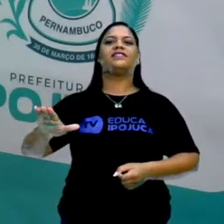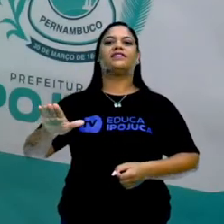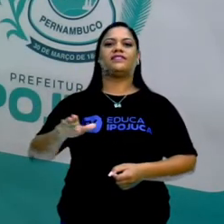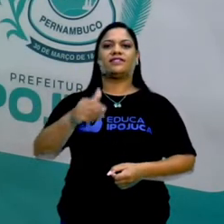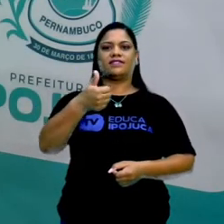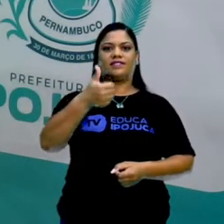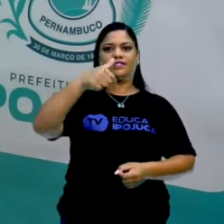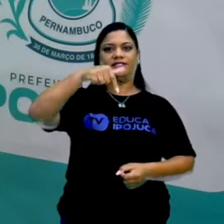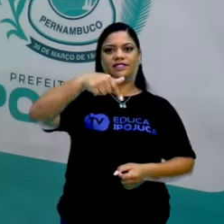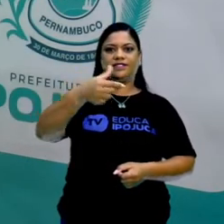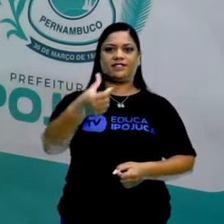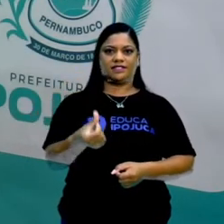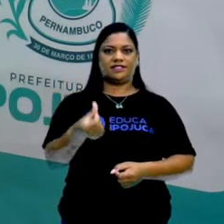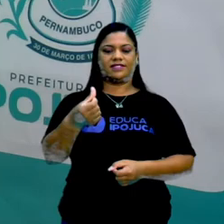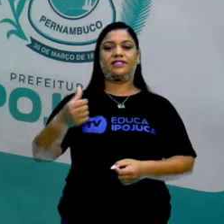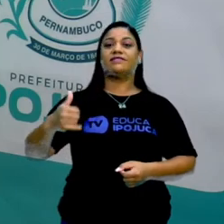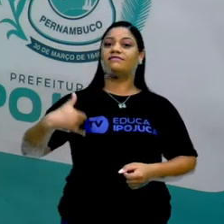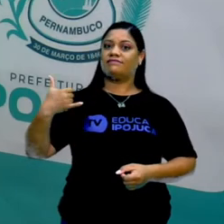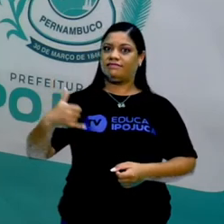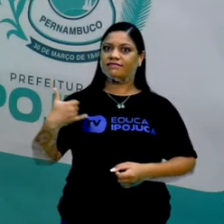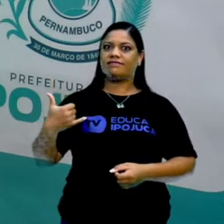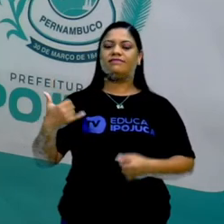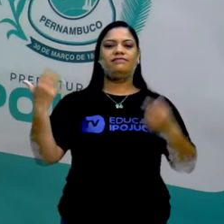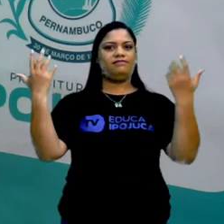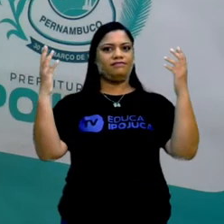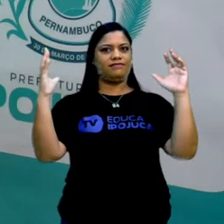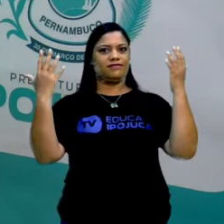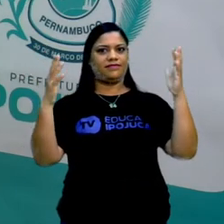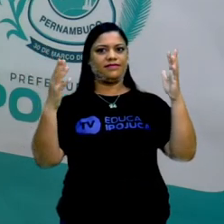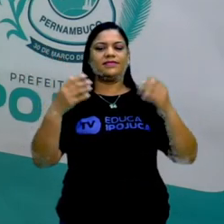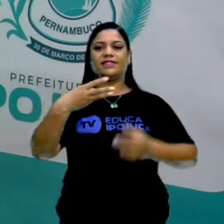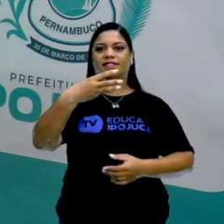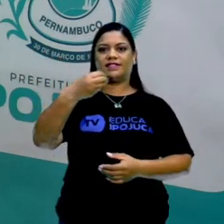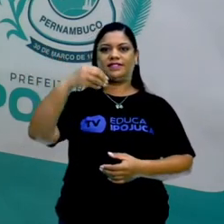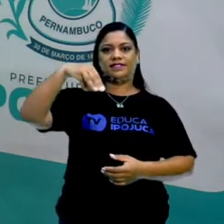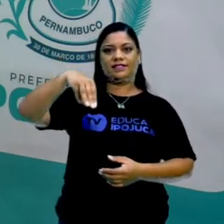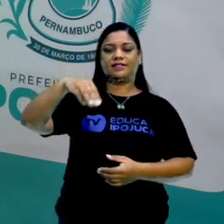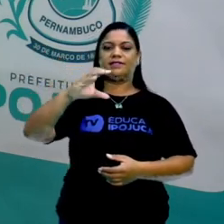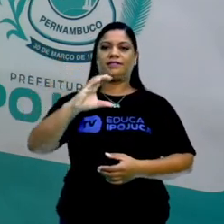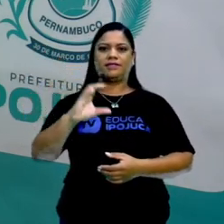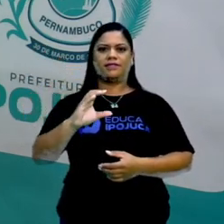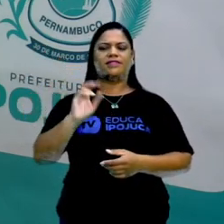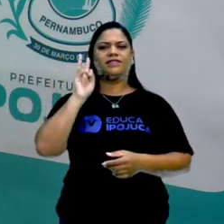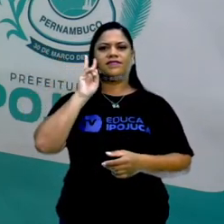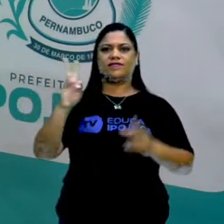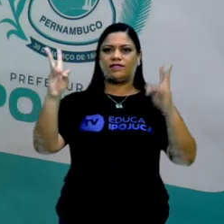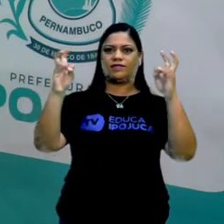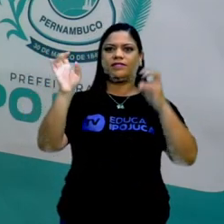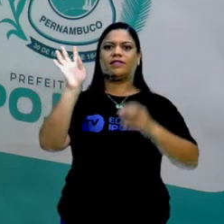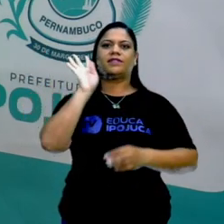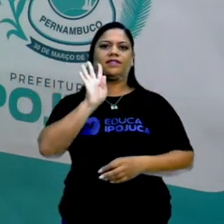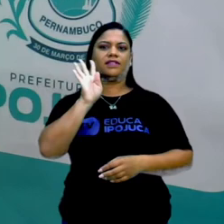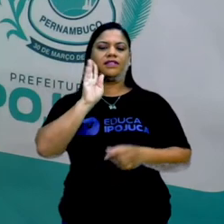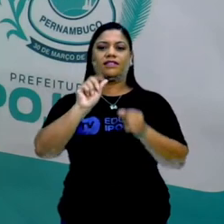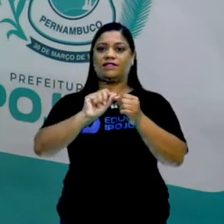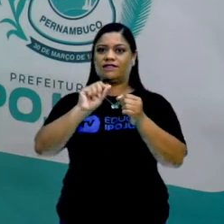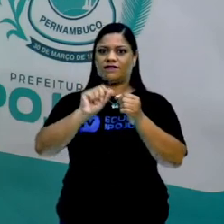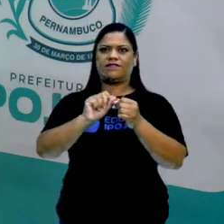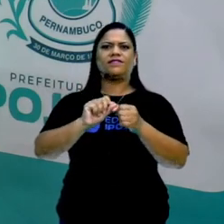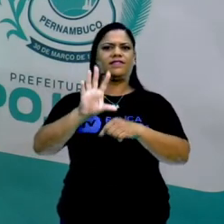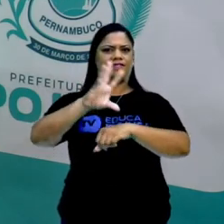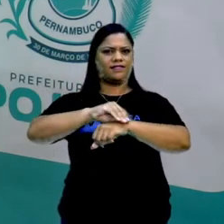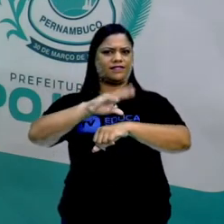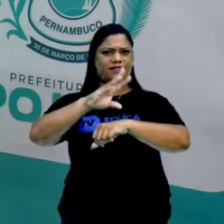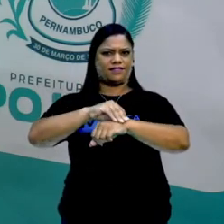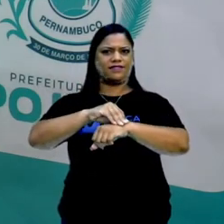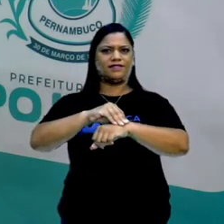anos, no dia 30, né, de março. Então, olha, procura um tema bacana, um tema legal e faz aí as tuas